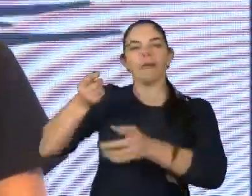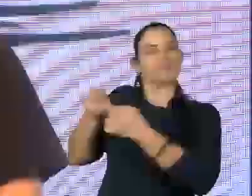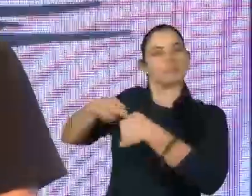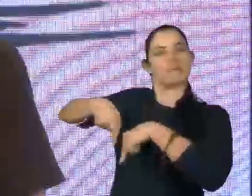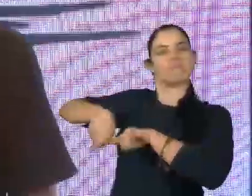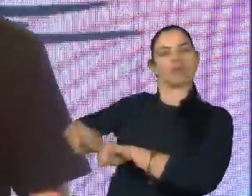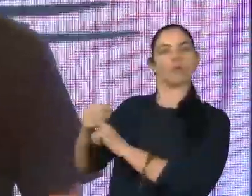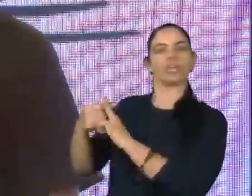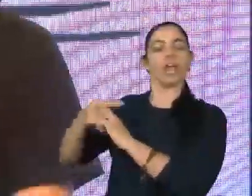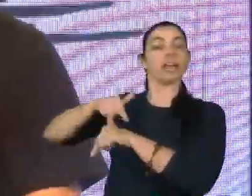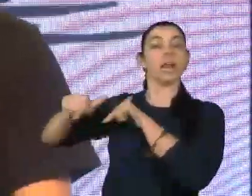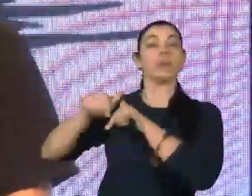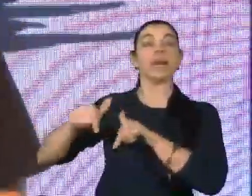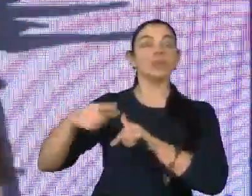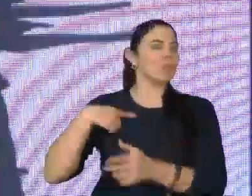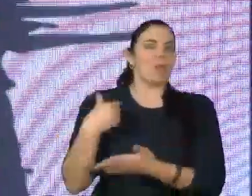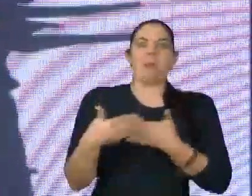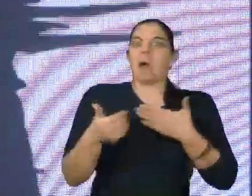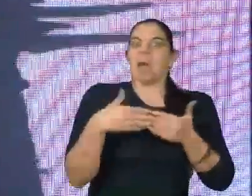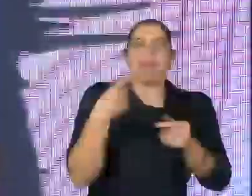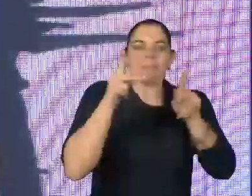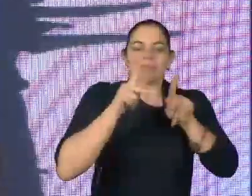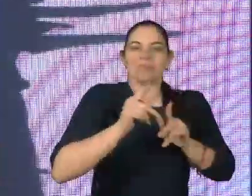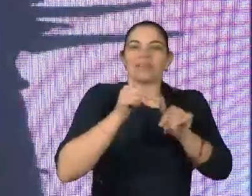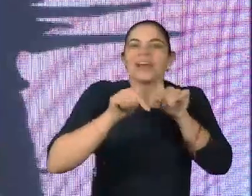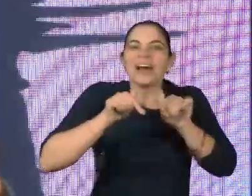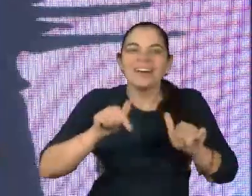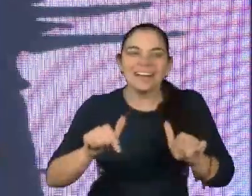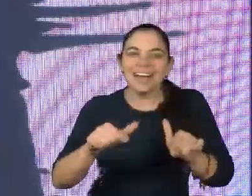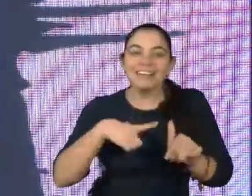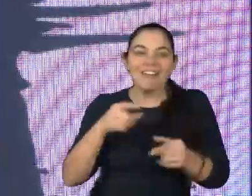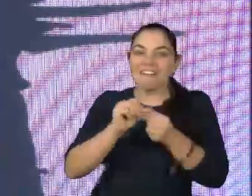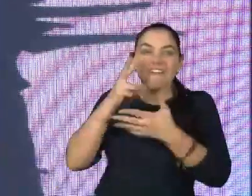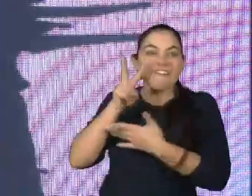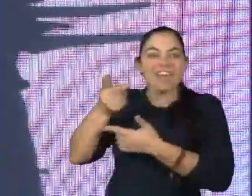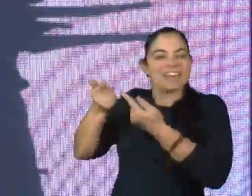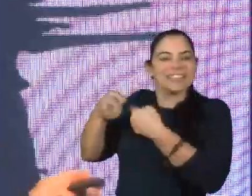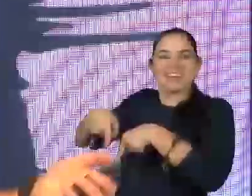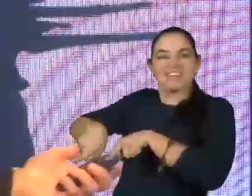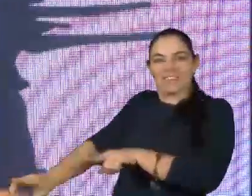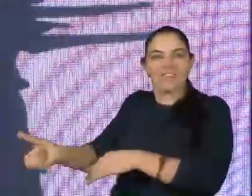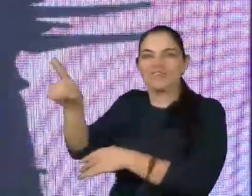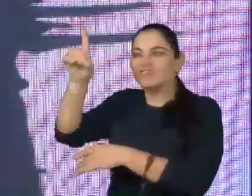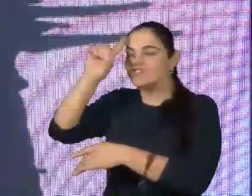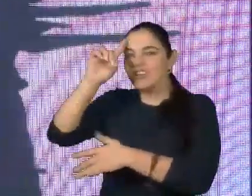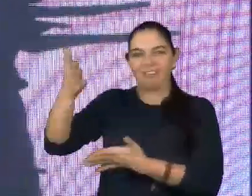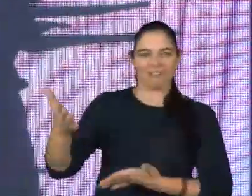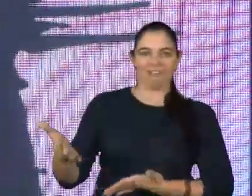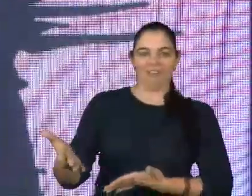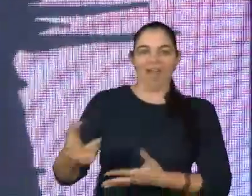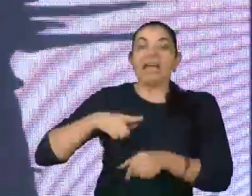elas estão trabalhando. E qualquer pessoa trabalhando encontra desafios no seu dia a dia. E,